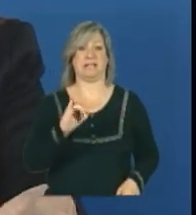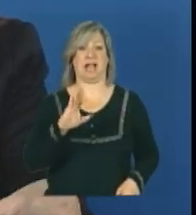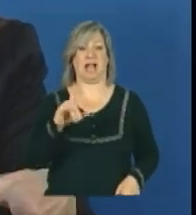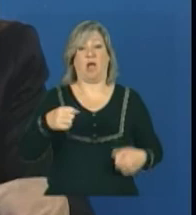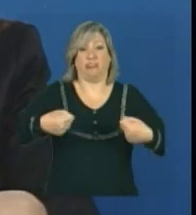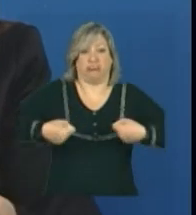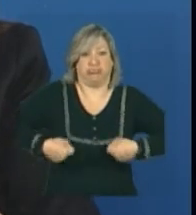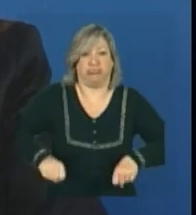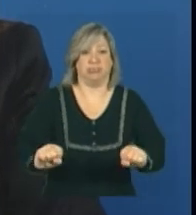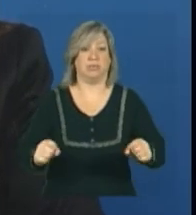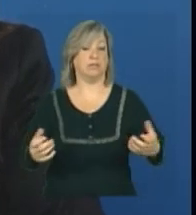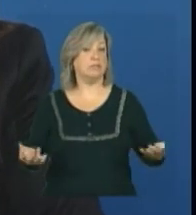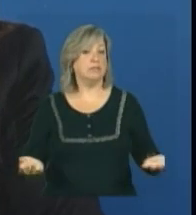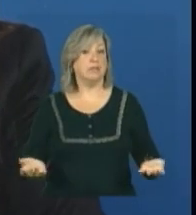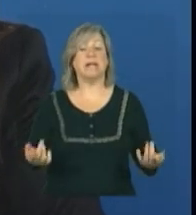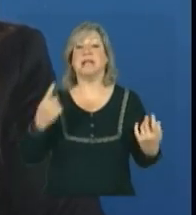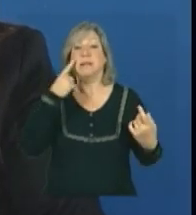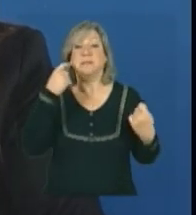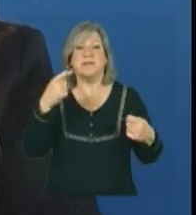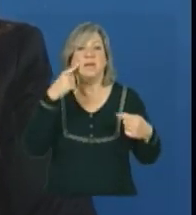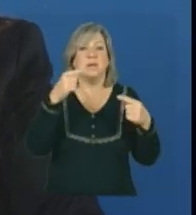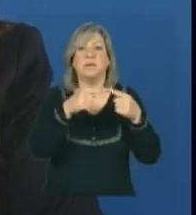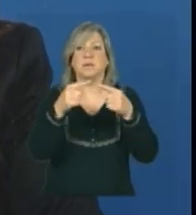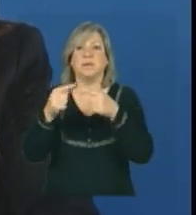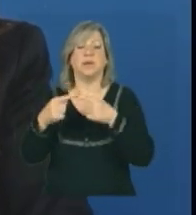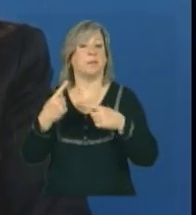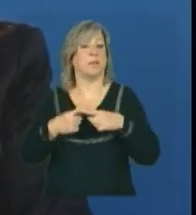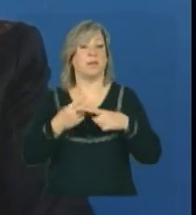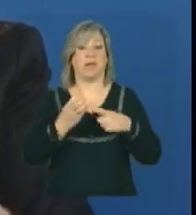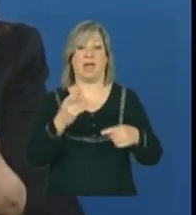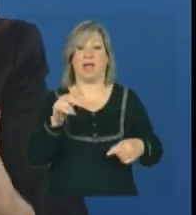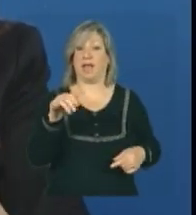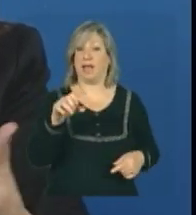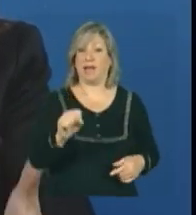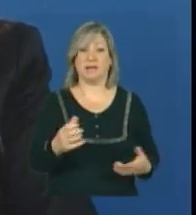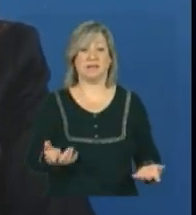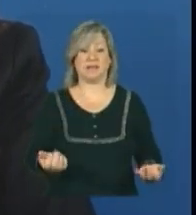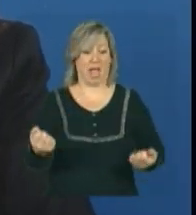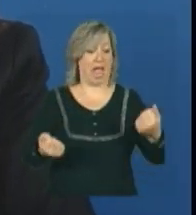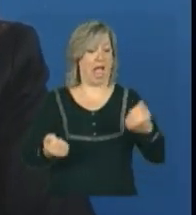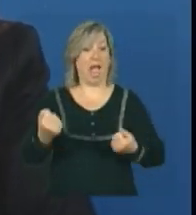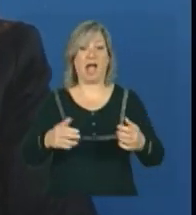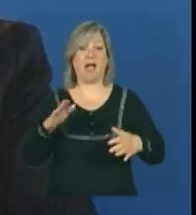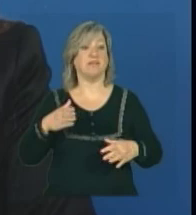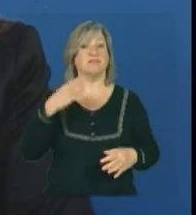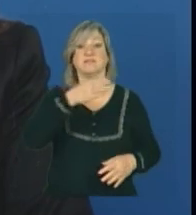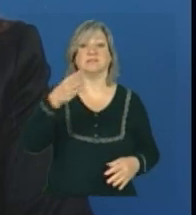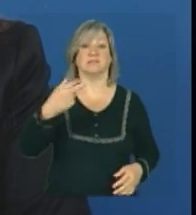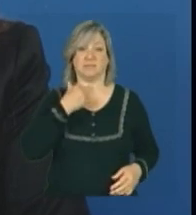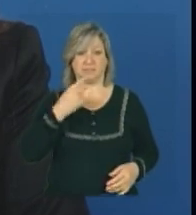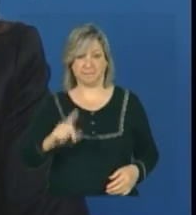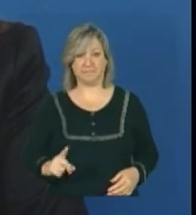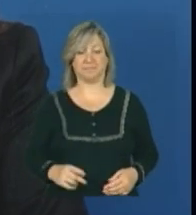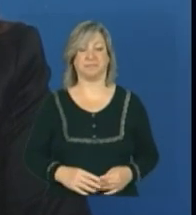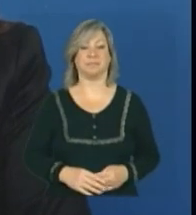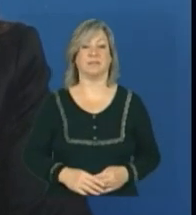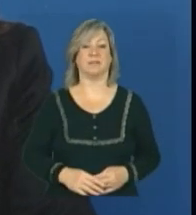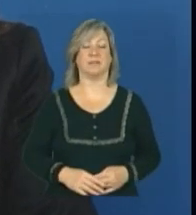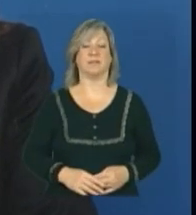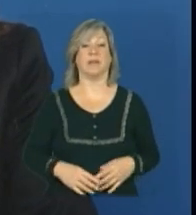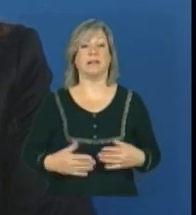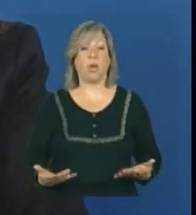moto, enfim, vão ter que ser pensados, porque nem o CRAS, nem um automóvel resolveria. Então, essas